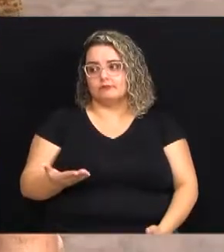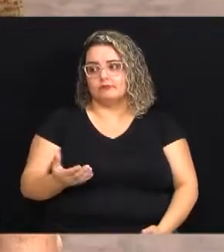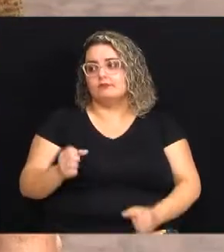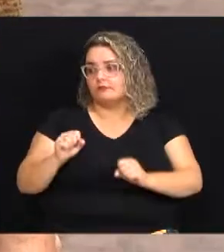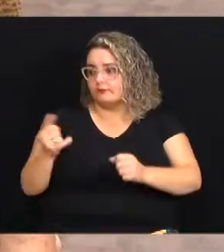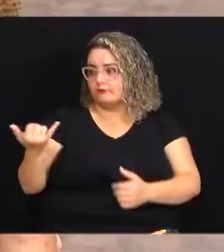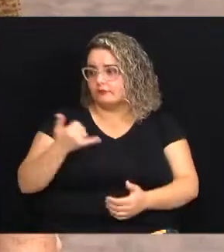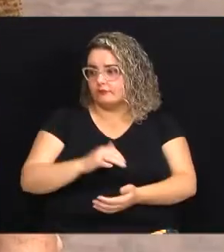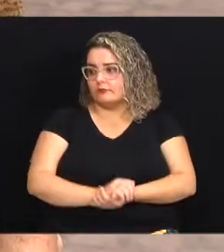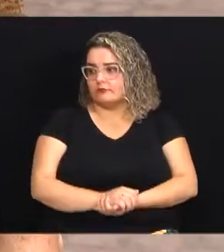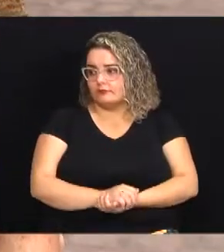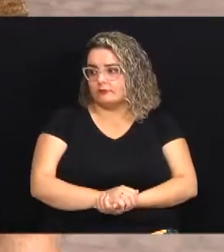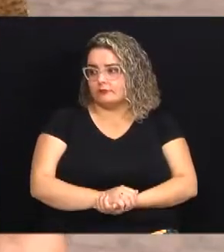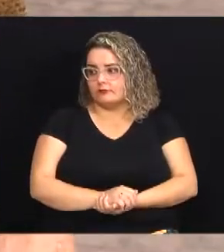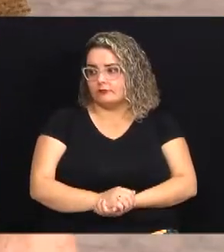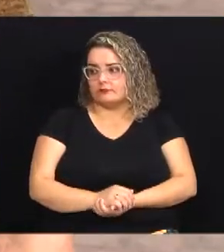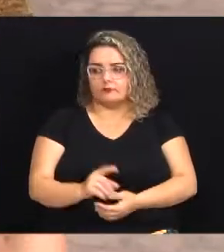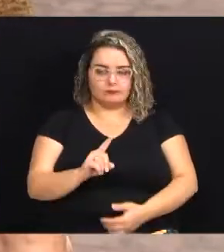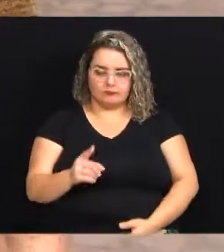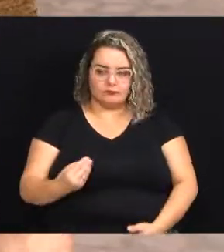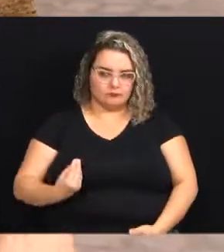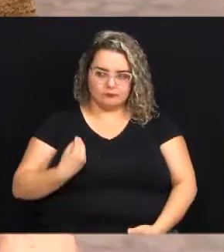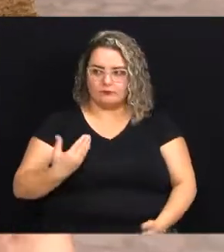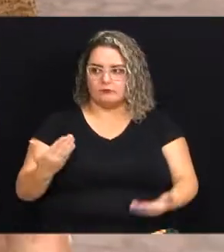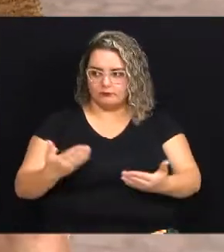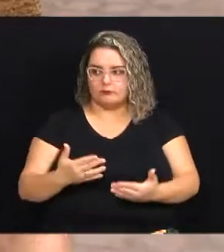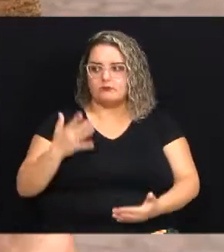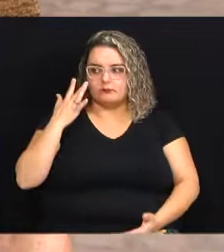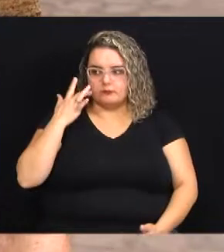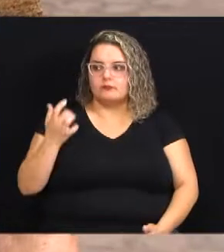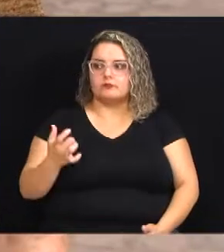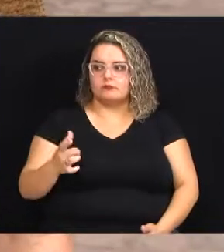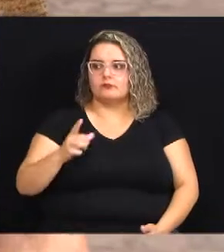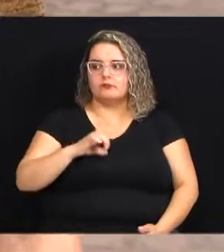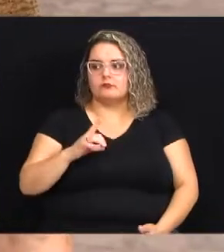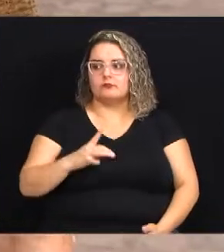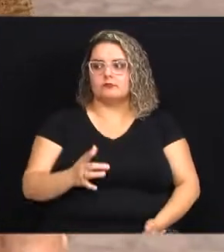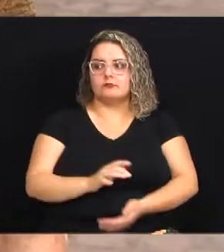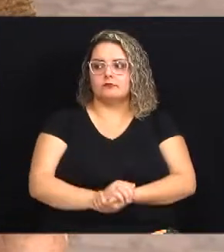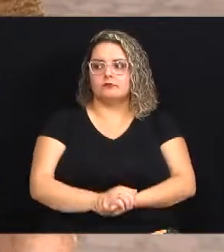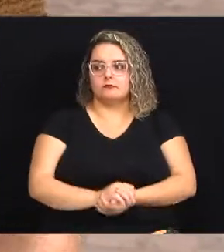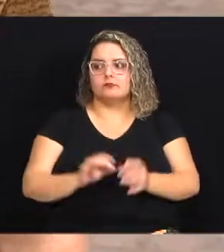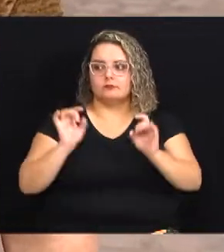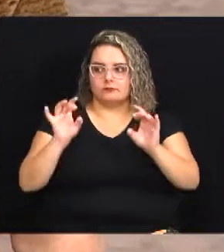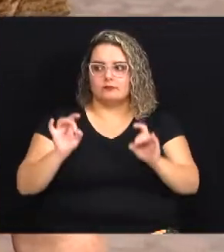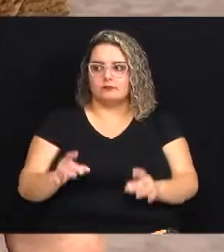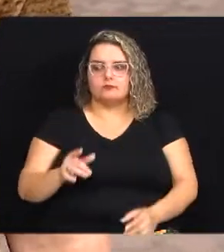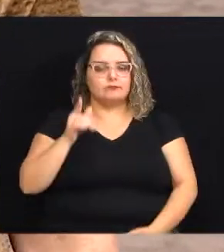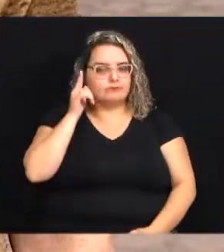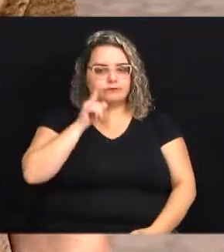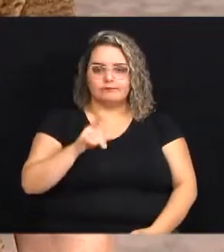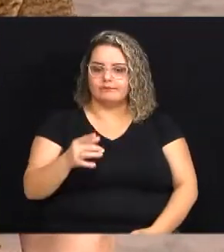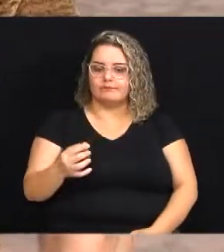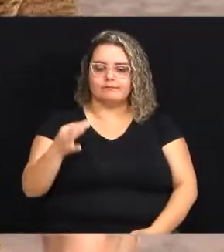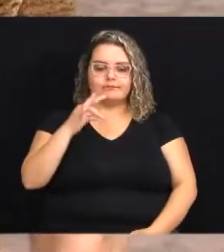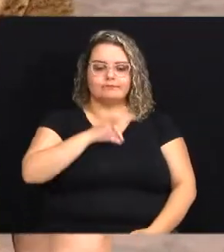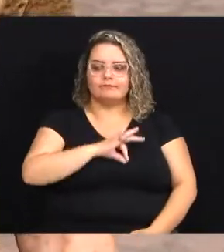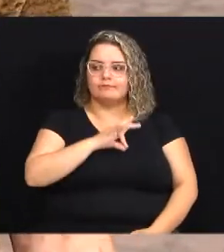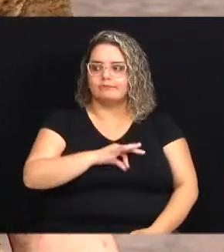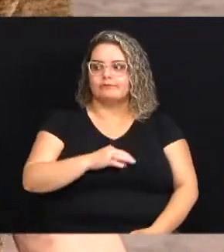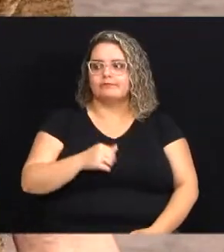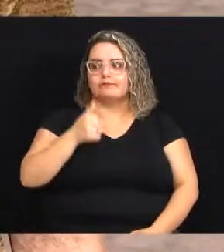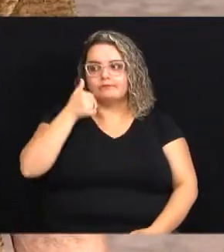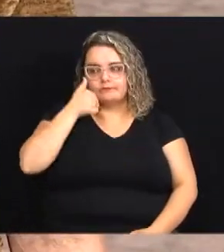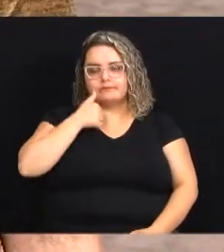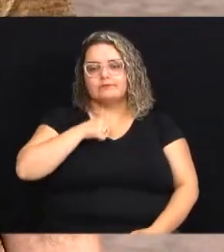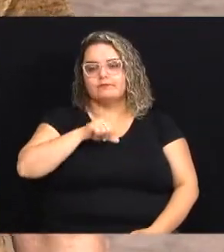pode contar é ela não está aqui hoje e era pra ela vir amanhã que ela tem uma mãe especial e até agora ela não conseguiu receber o dinheiro que a mãe